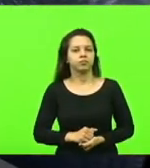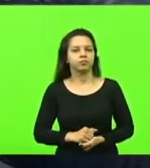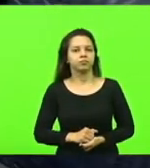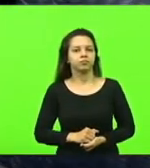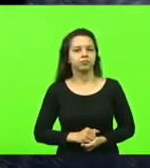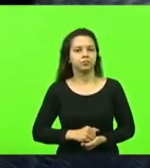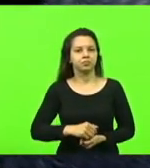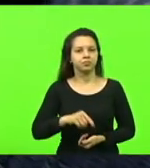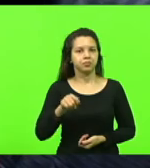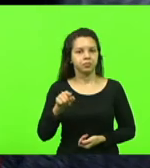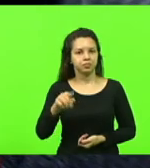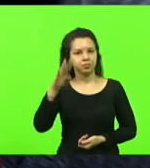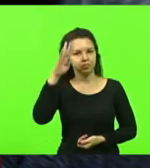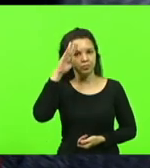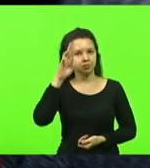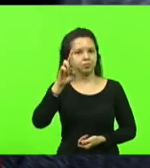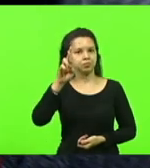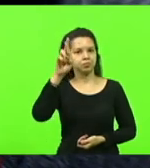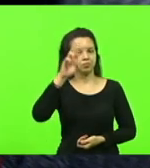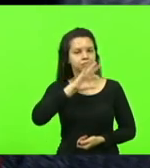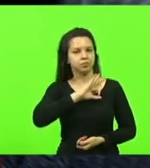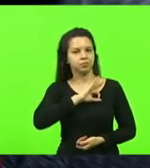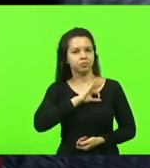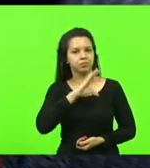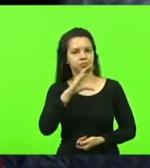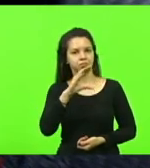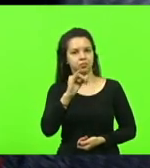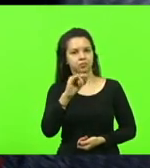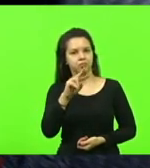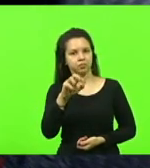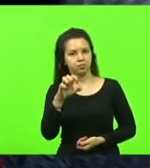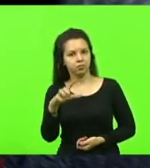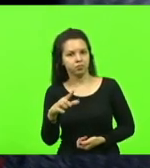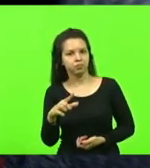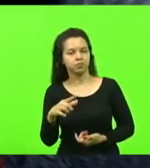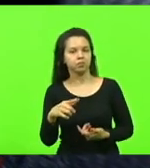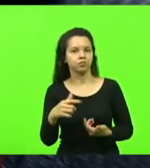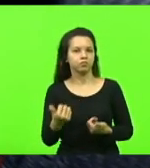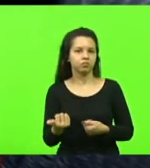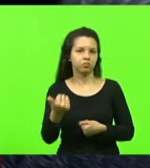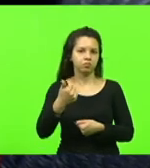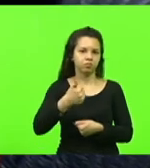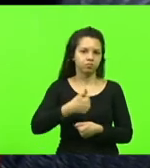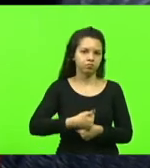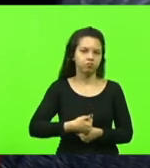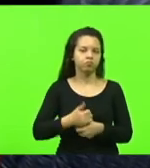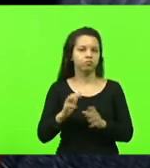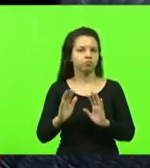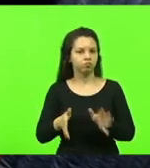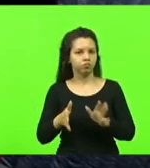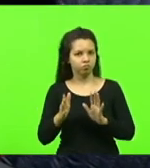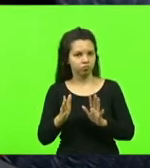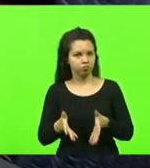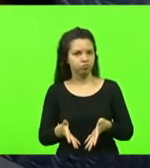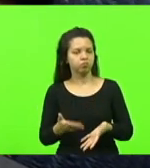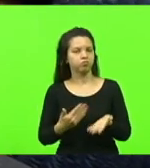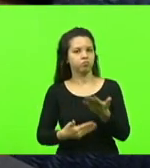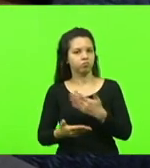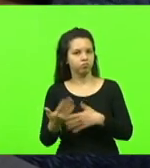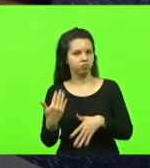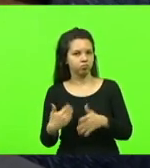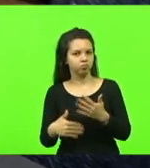Civil, depois de substituir, substituição feita pelo deputado, pelo